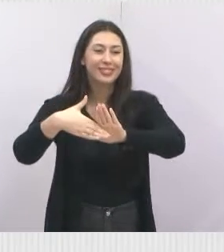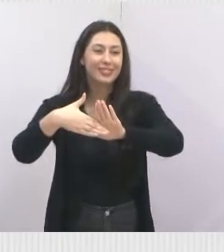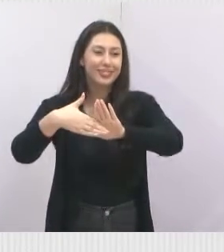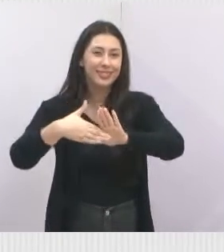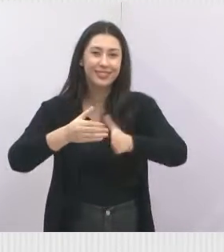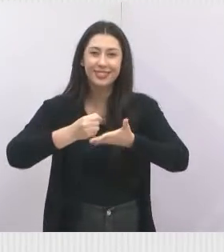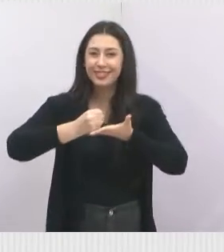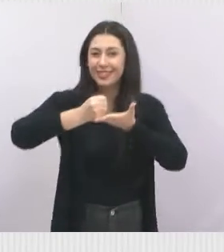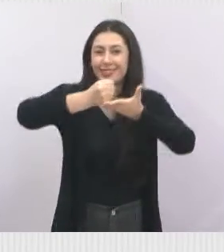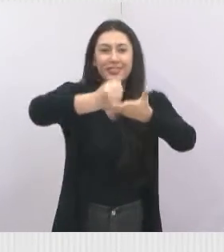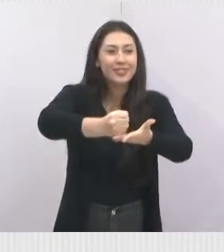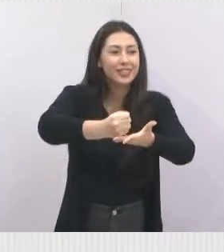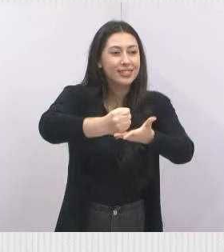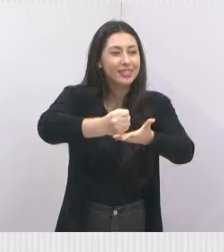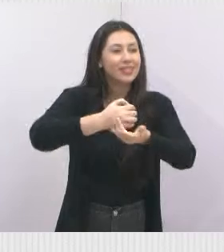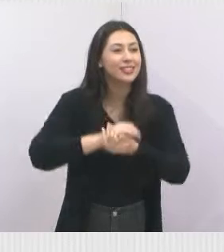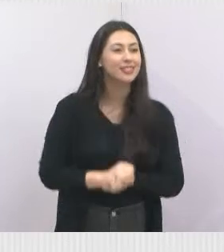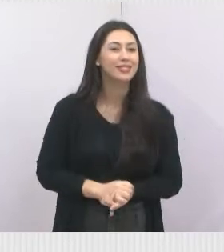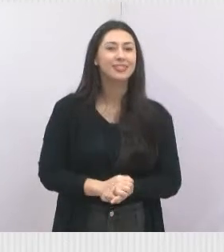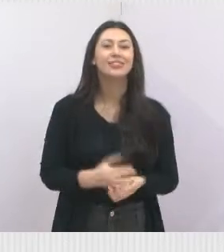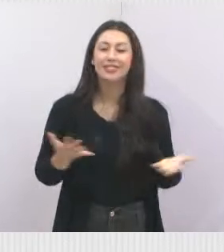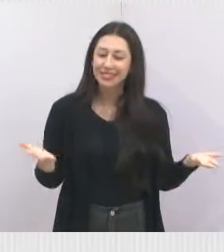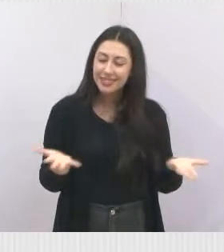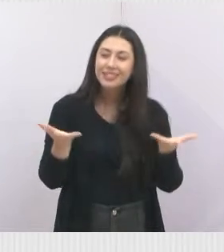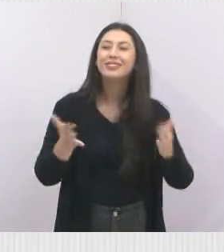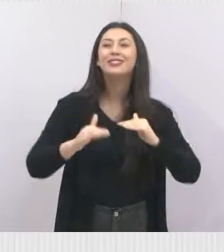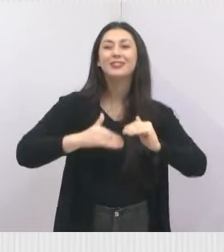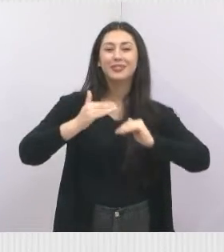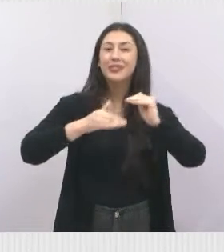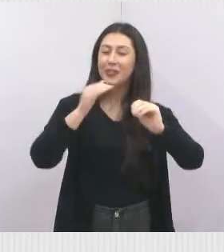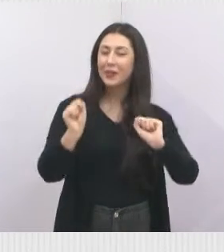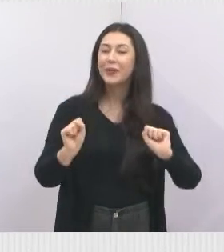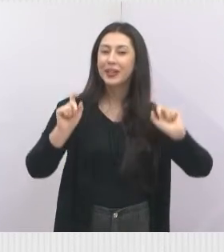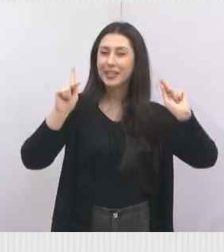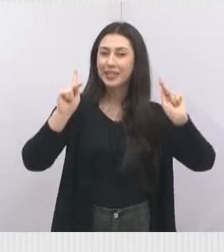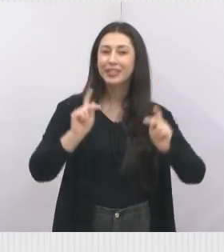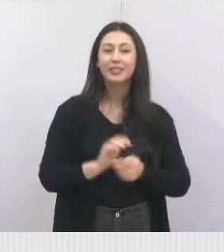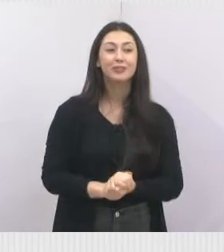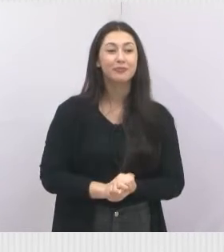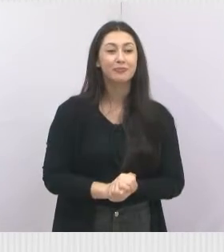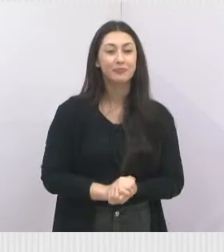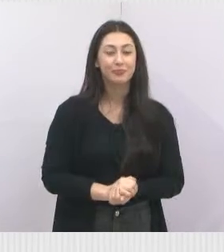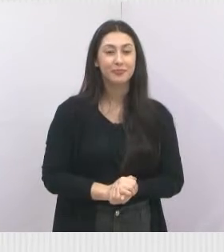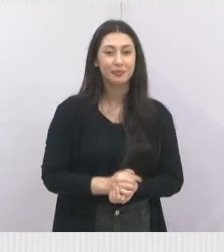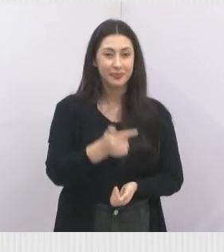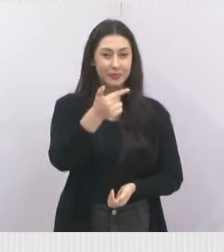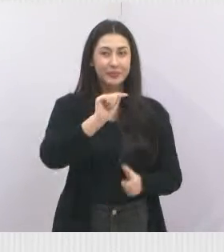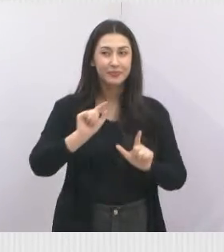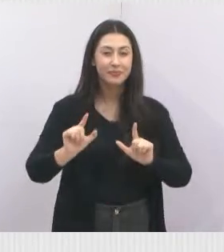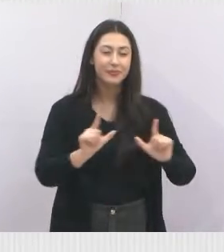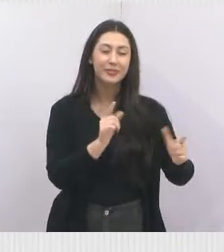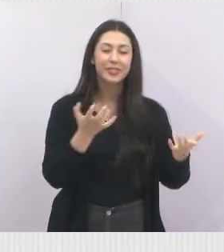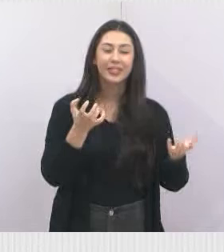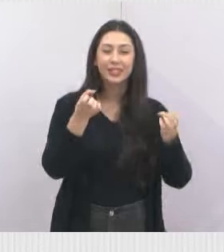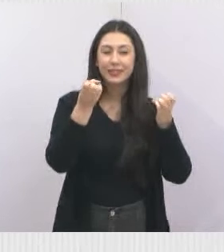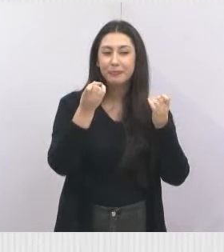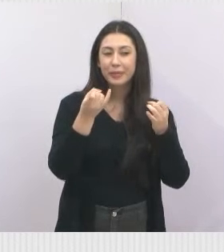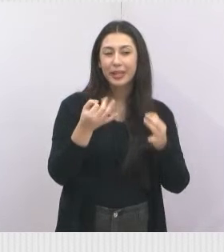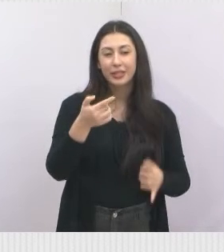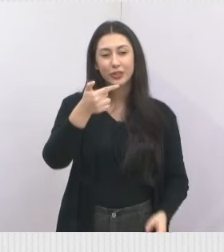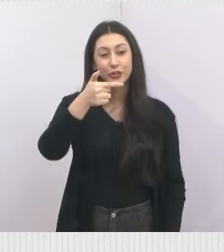esse apoio para que essa horta vá adiante. No próximo slide, gente quer falar